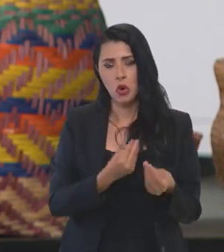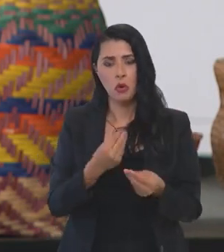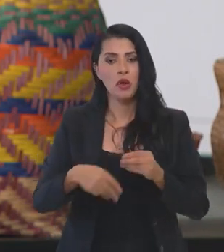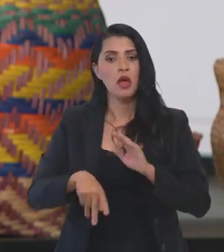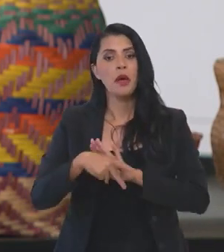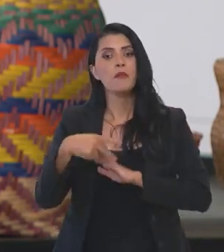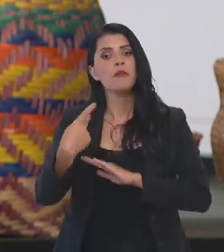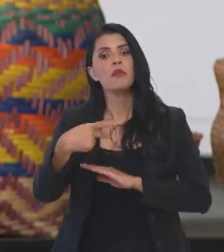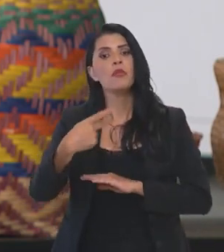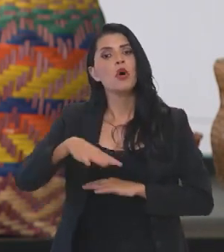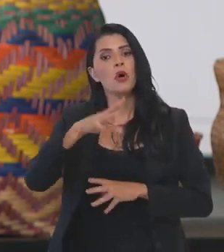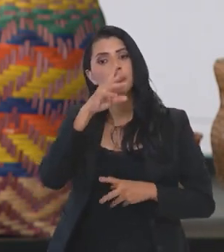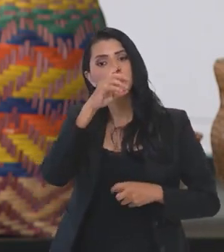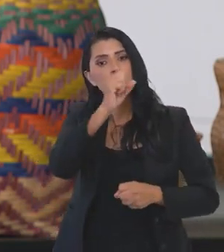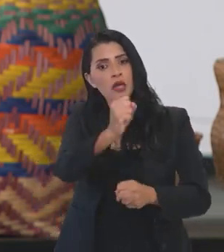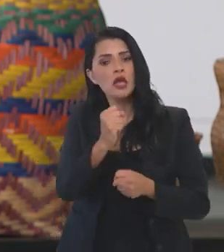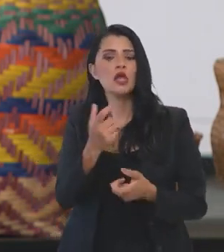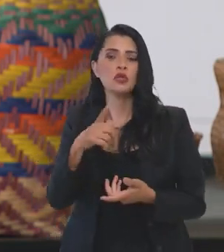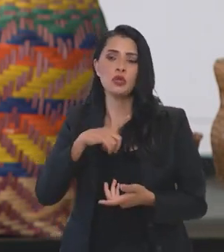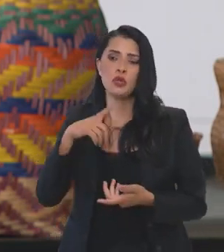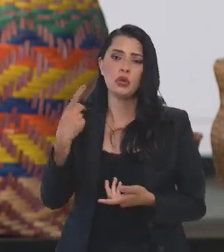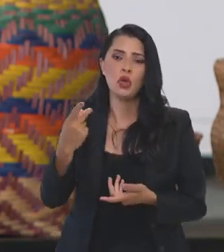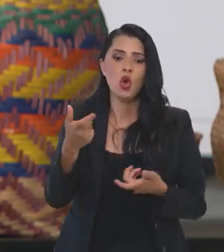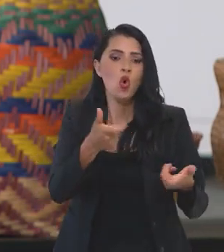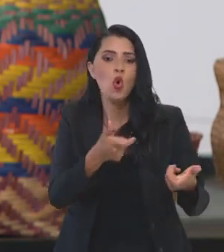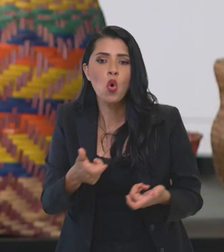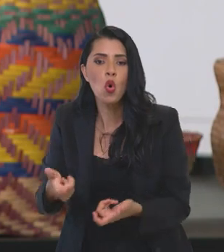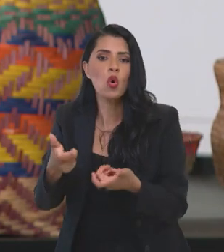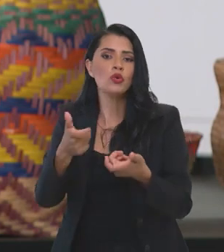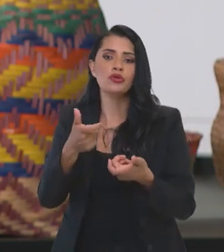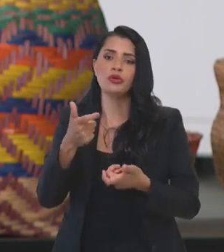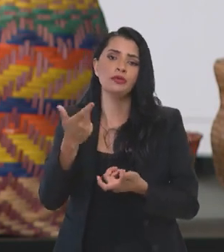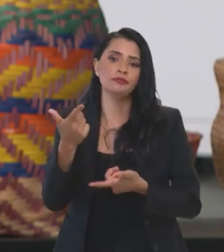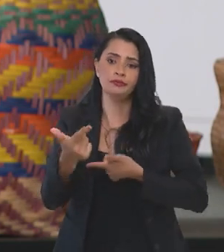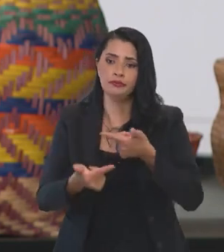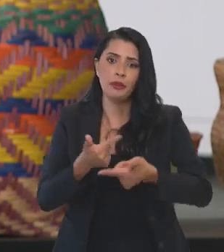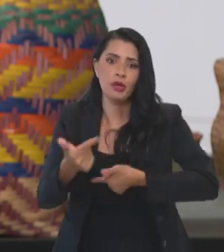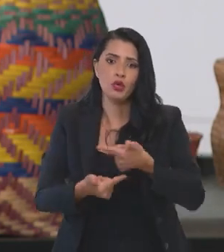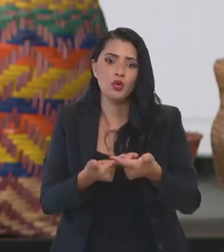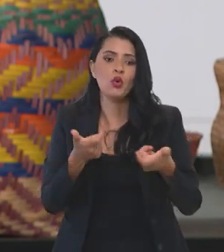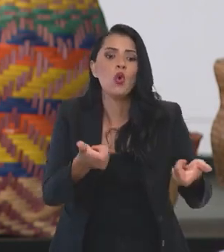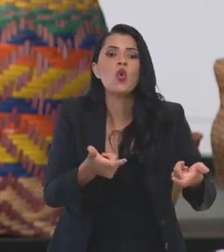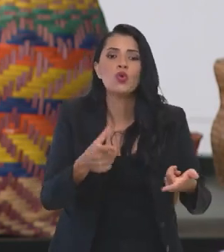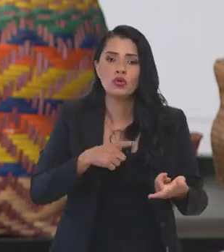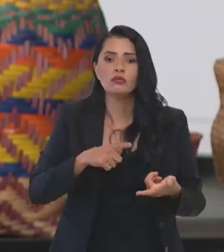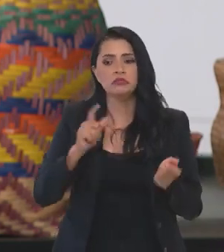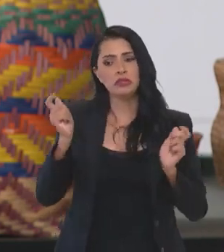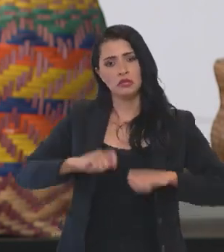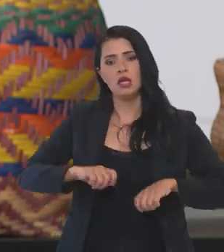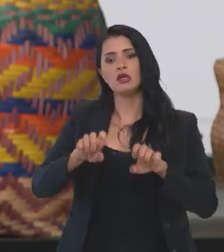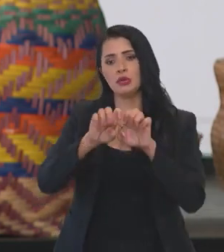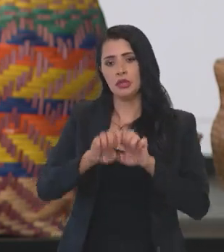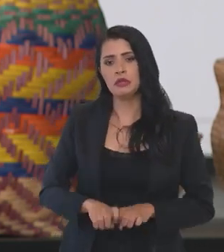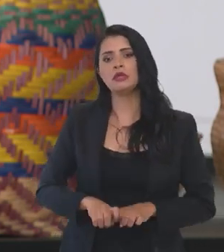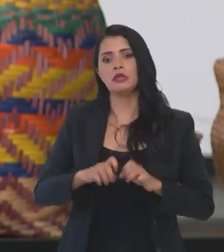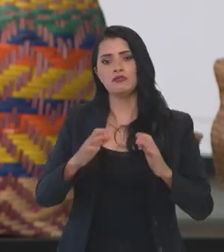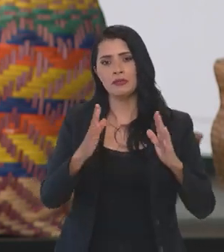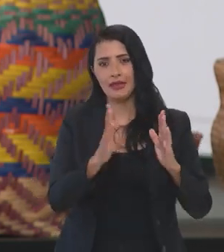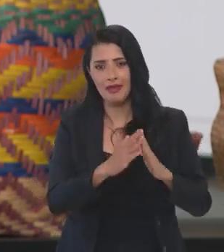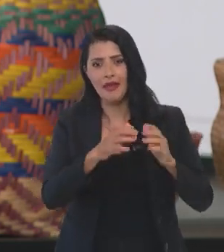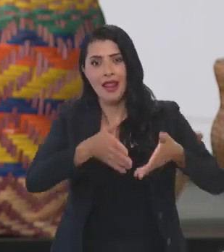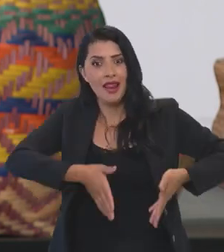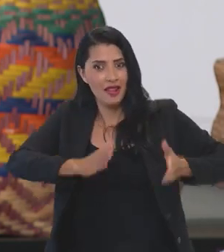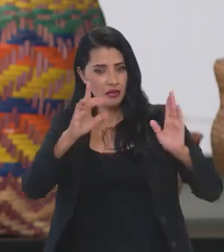das próprias fortalecimentos das bases, onde os servidores atuam, para que dê condições de, pelo menos, ter estruturas